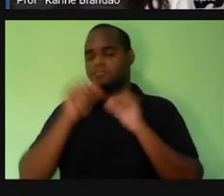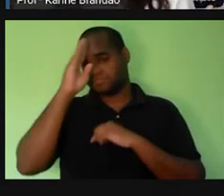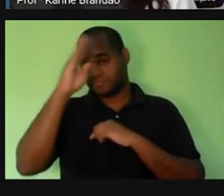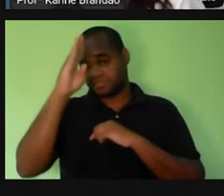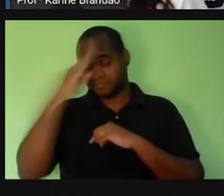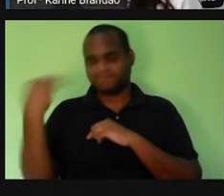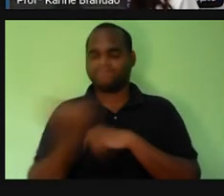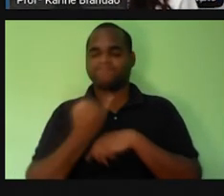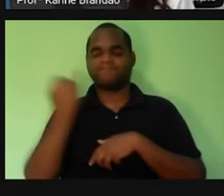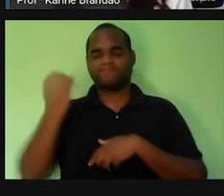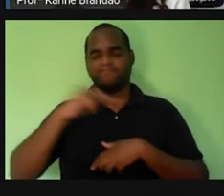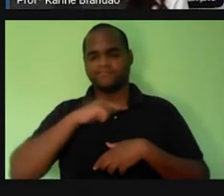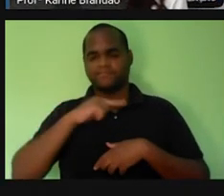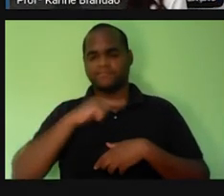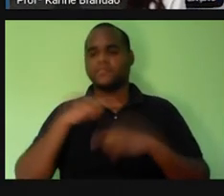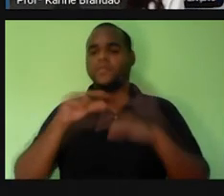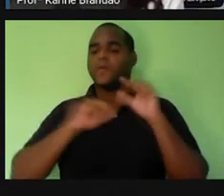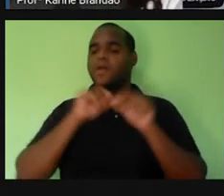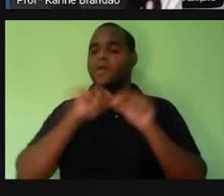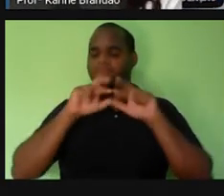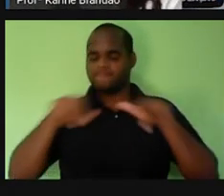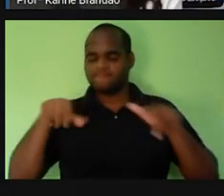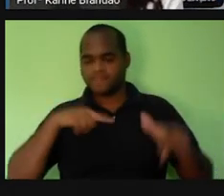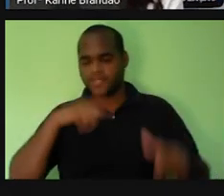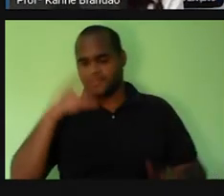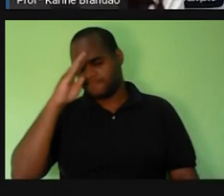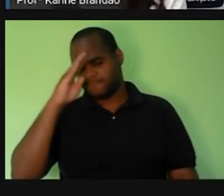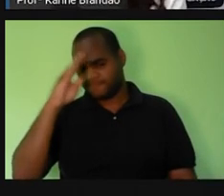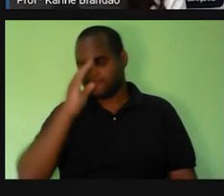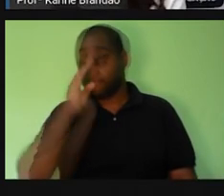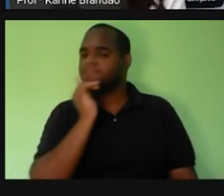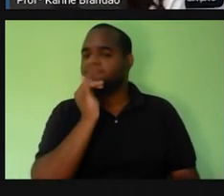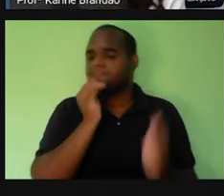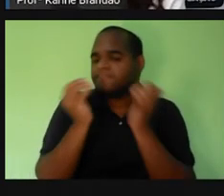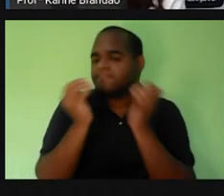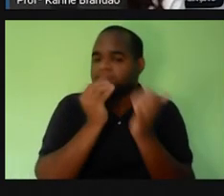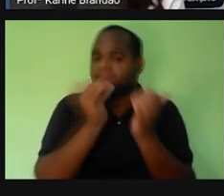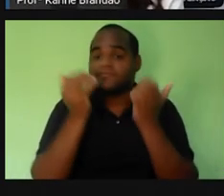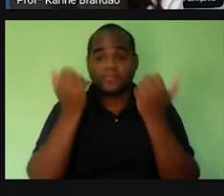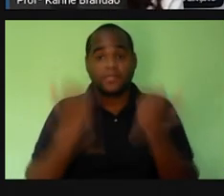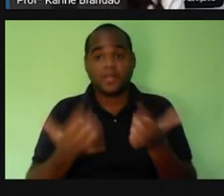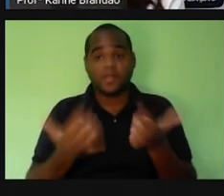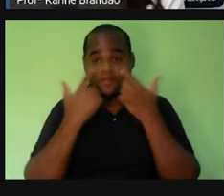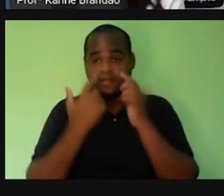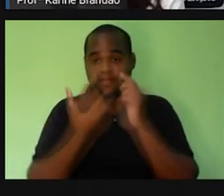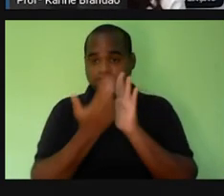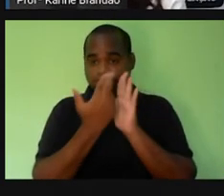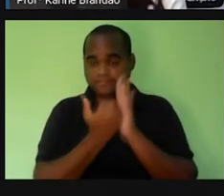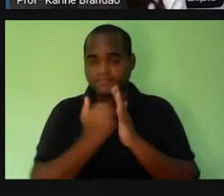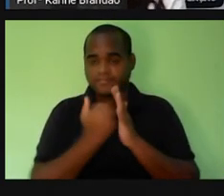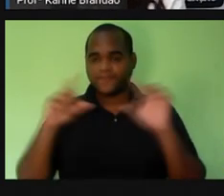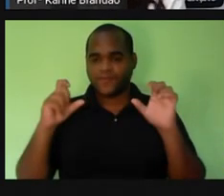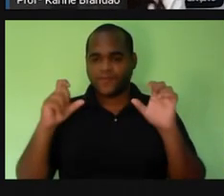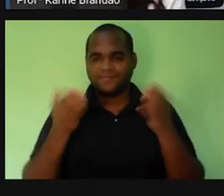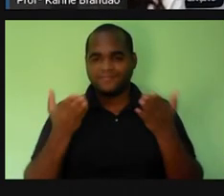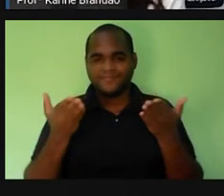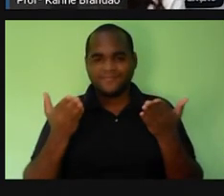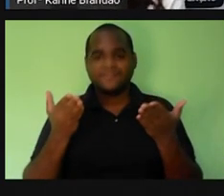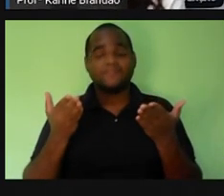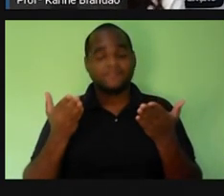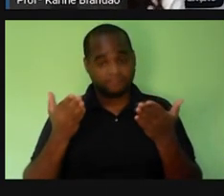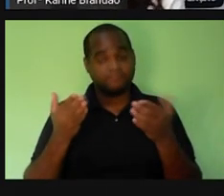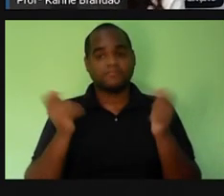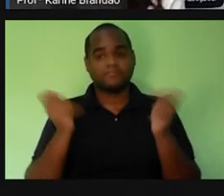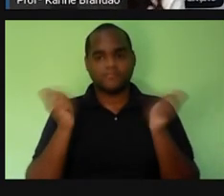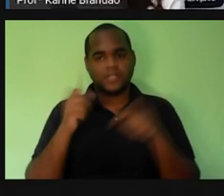também, não é? Eles têm funções específicas. Por exemplo, essa imagem, essa figura aqui, né? Que